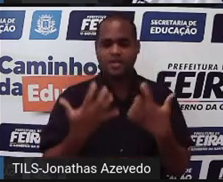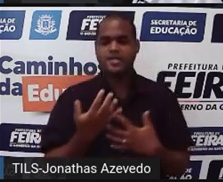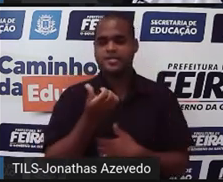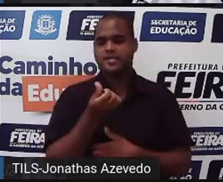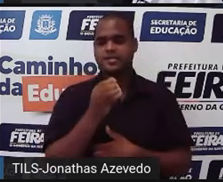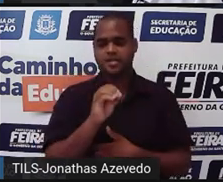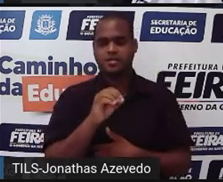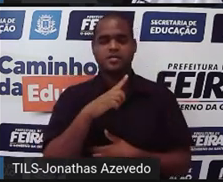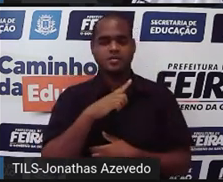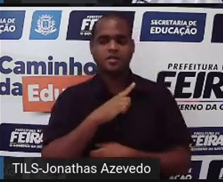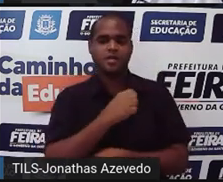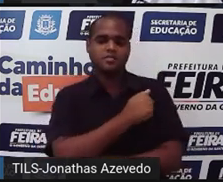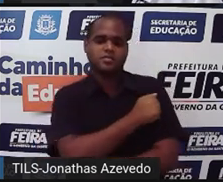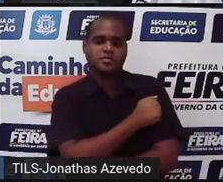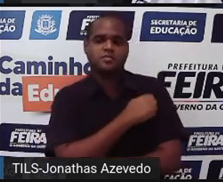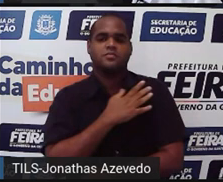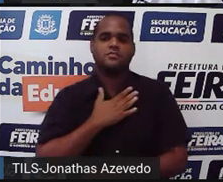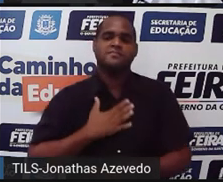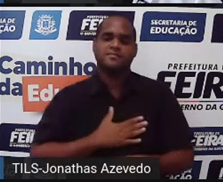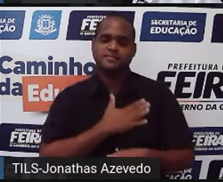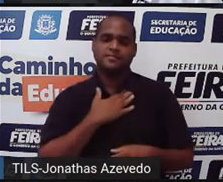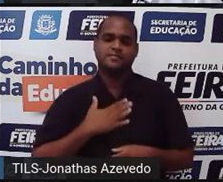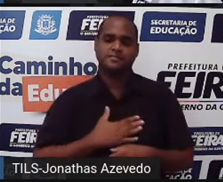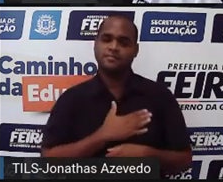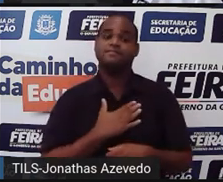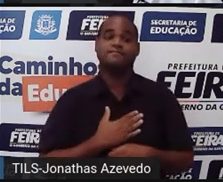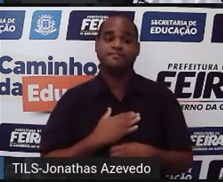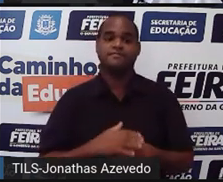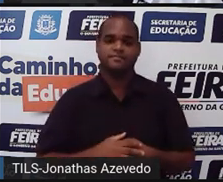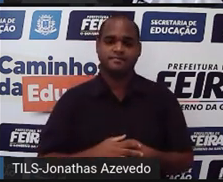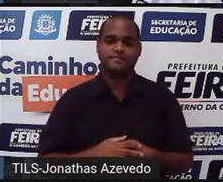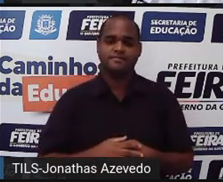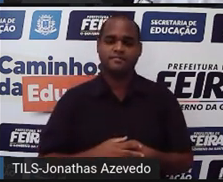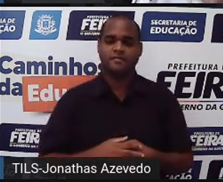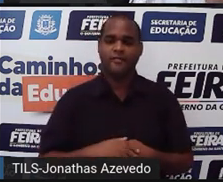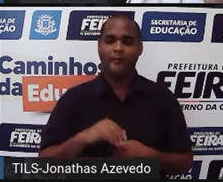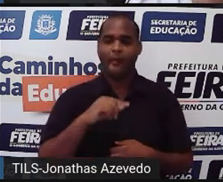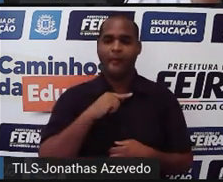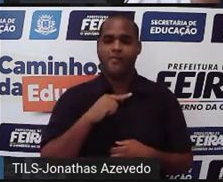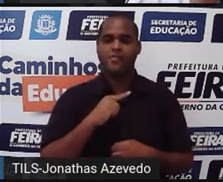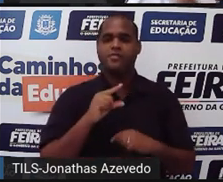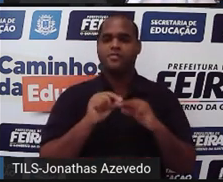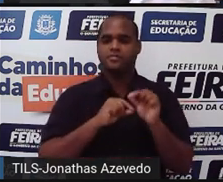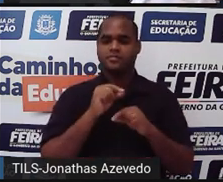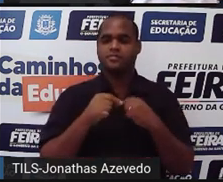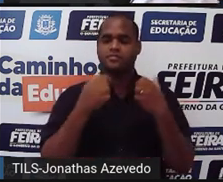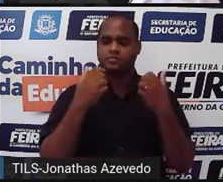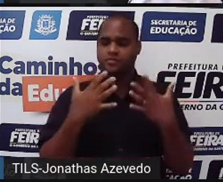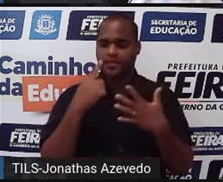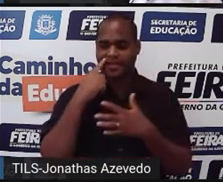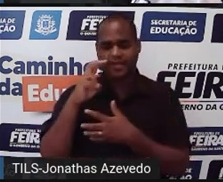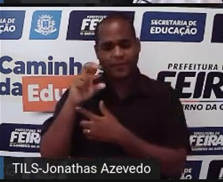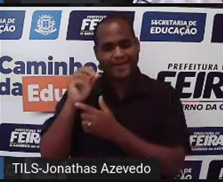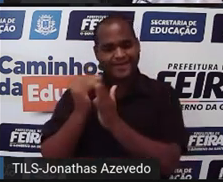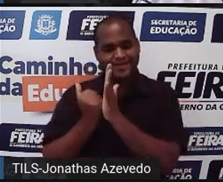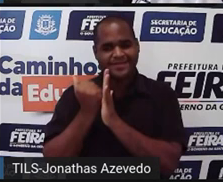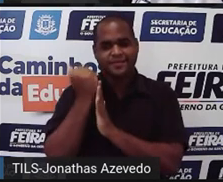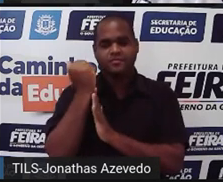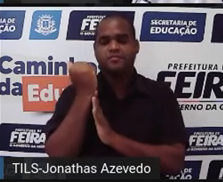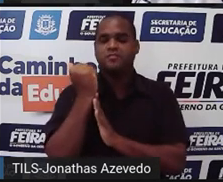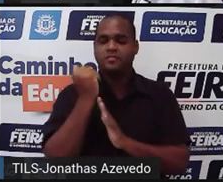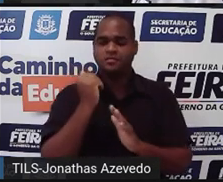gostam de futebol então a gente vai puxar ali ó vai fazer uma barrinha passando um pouquinho do 50 para